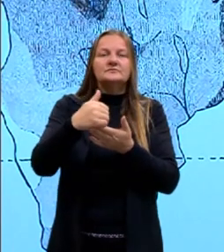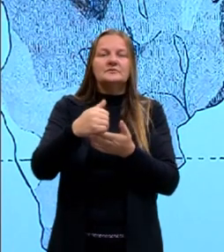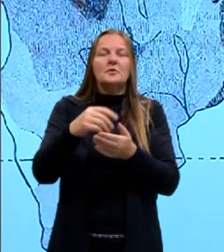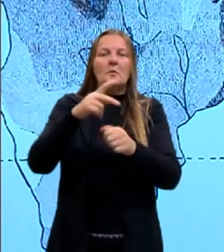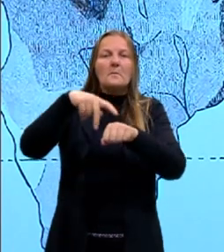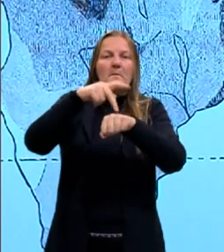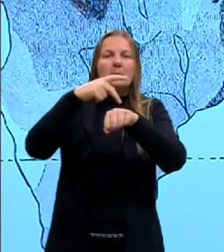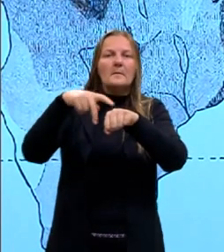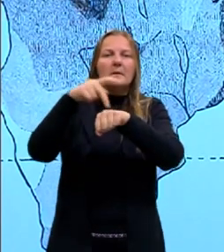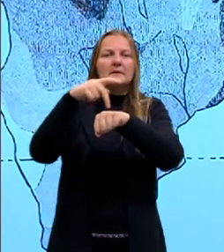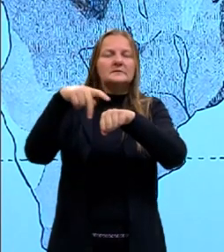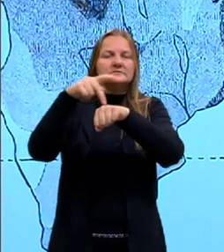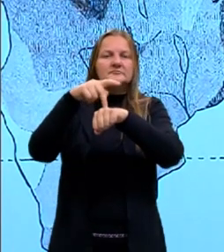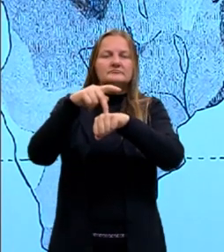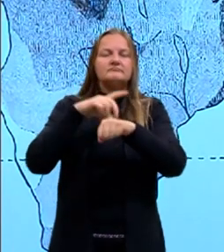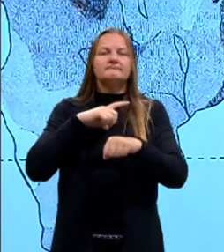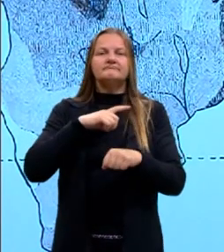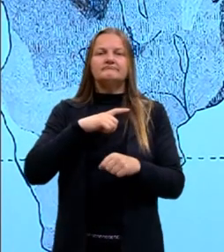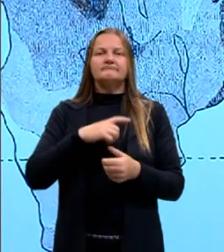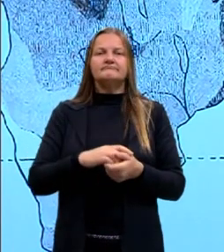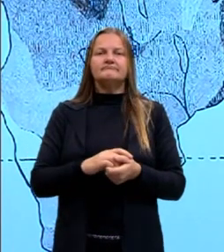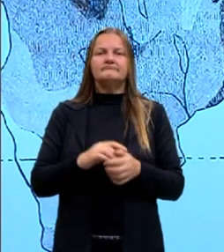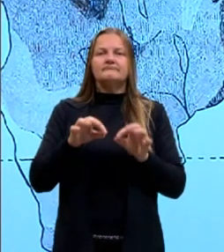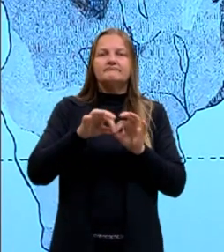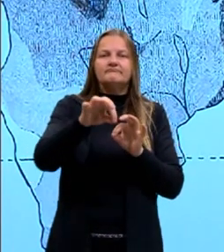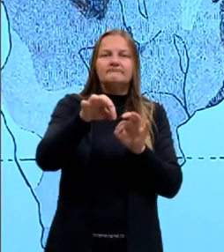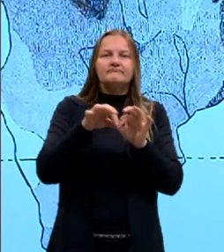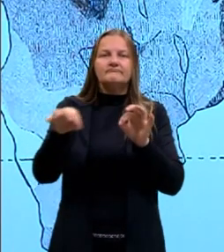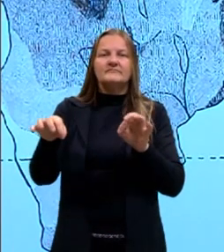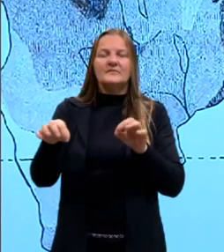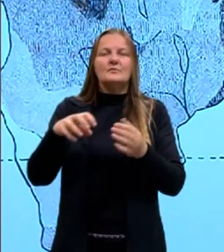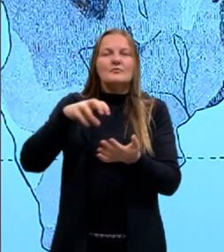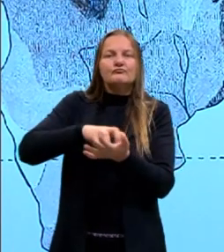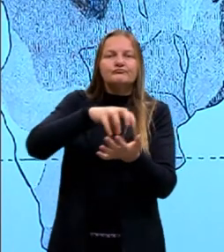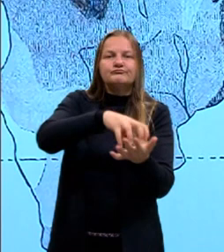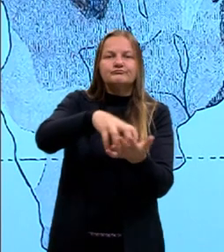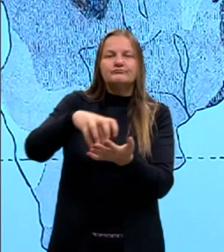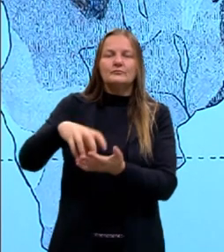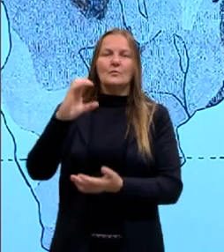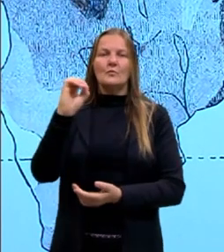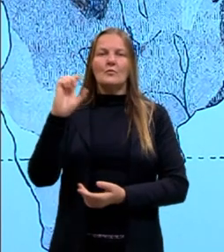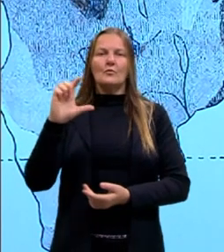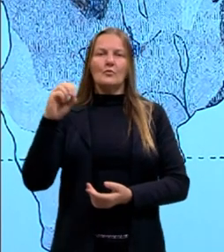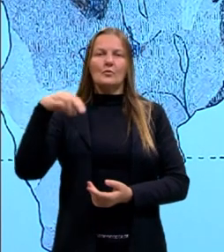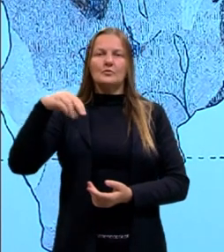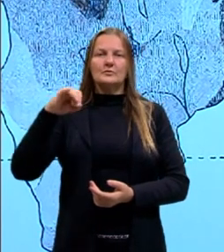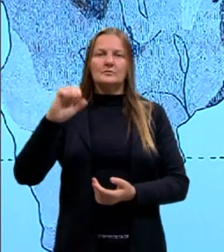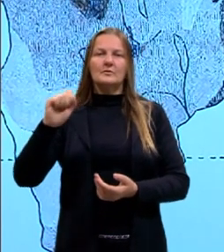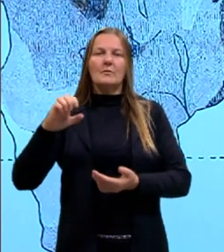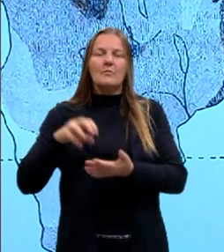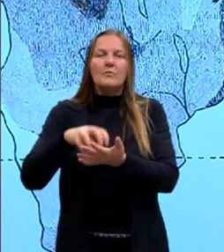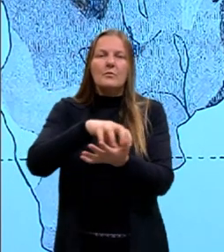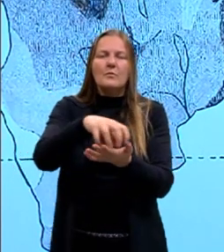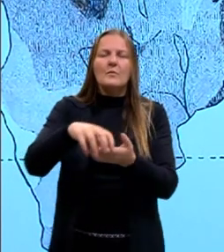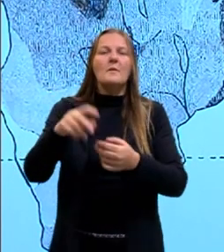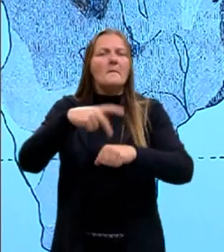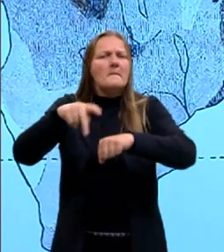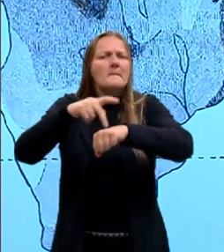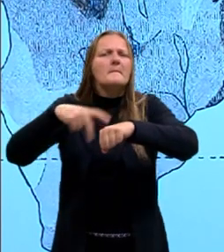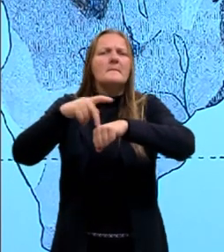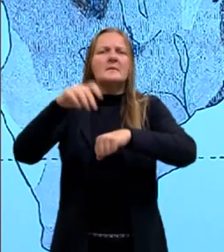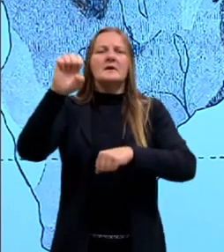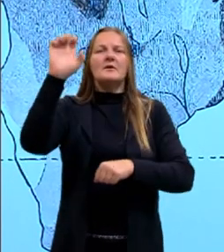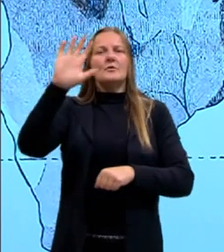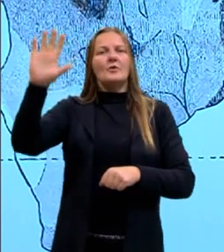os países foi feita em grande parte no período colonial, na partilha da África, quando os países europeus, então,